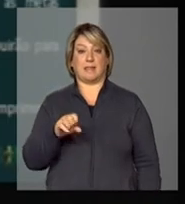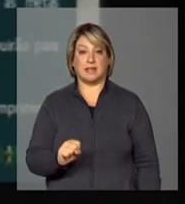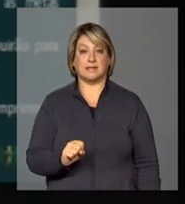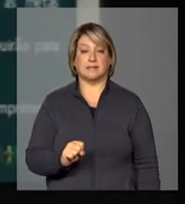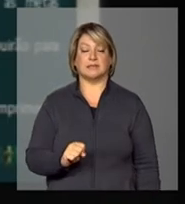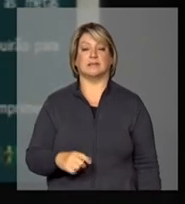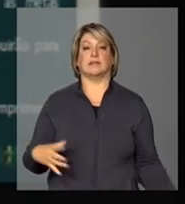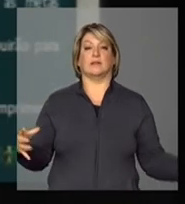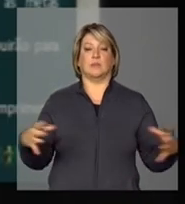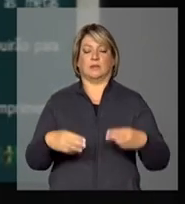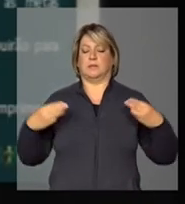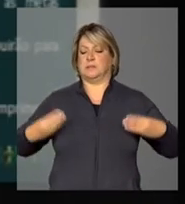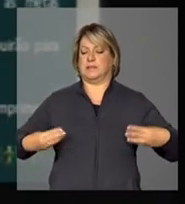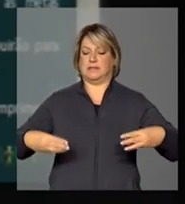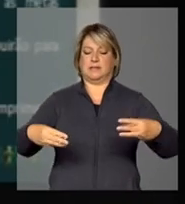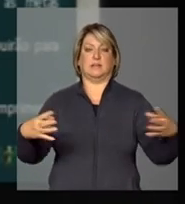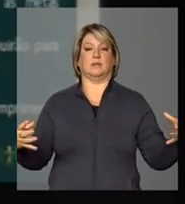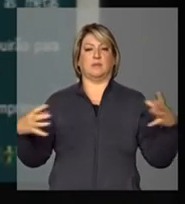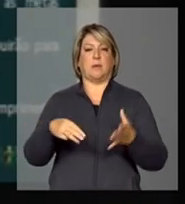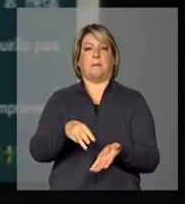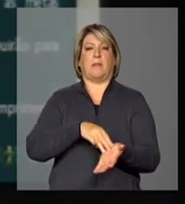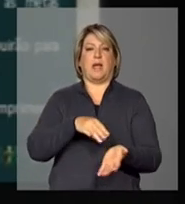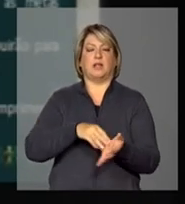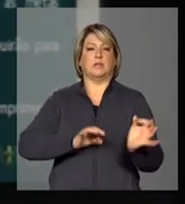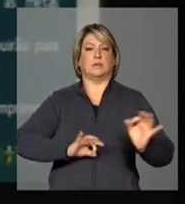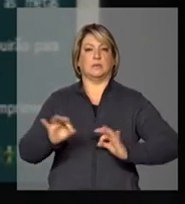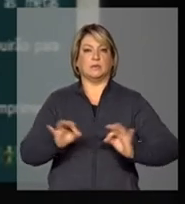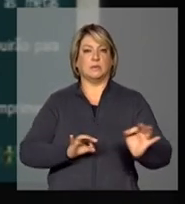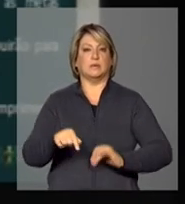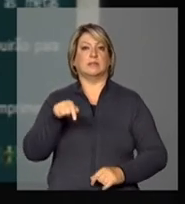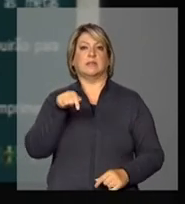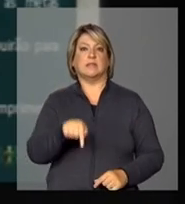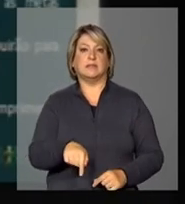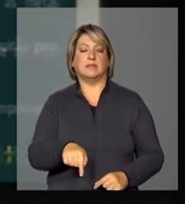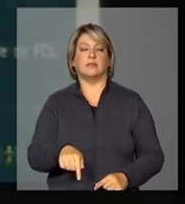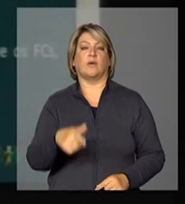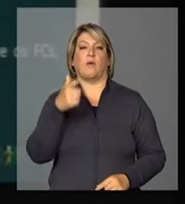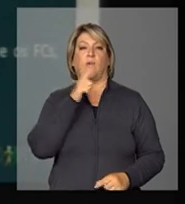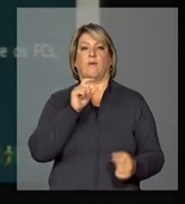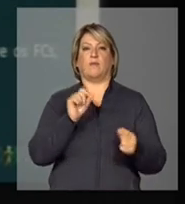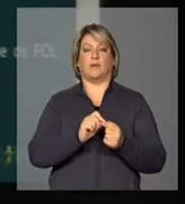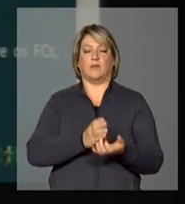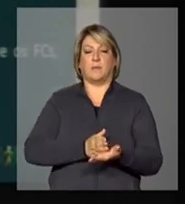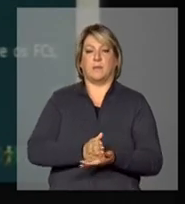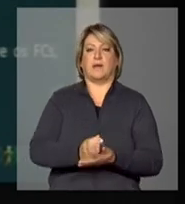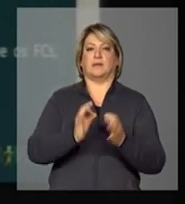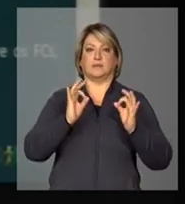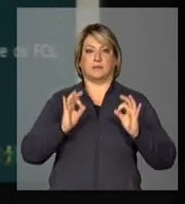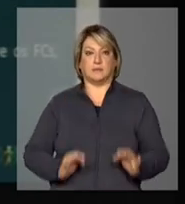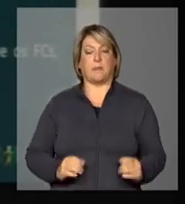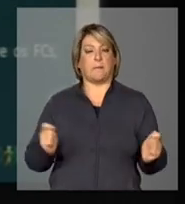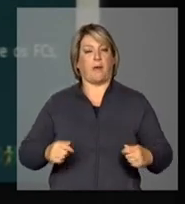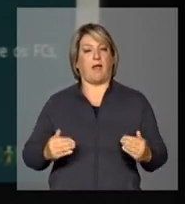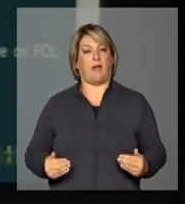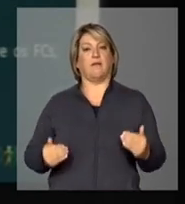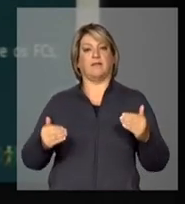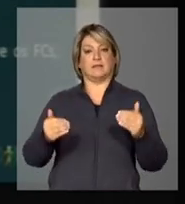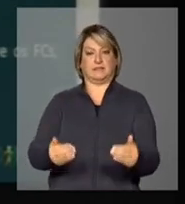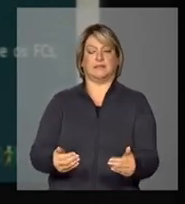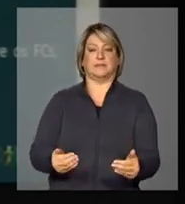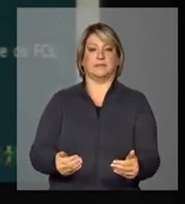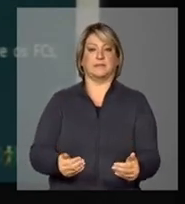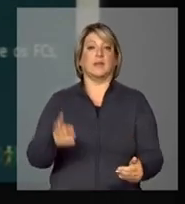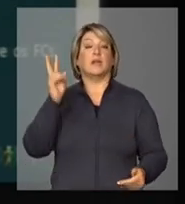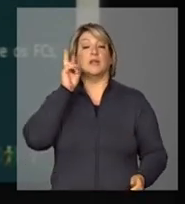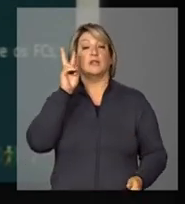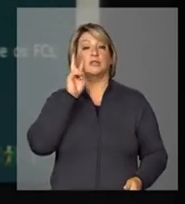ministérios com toda uma metodologia para que isso se traduza, de fato, em passos concretos e possam avançar. E, com relação ao